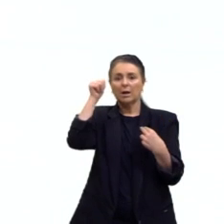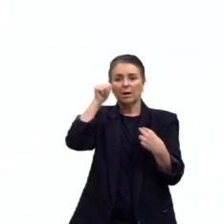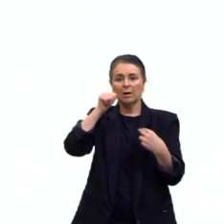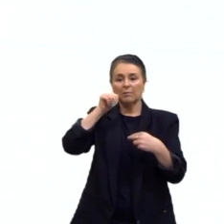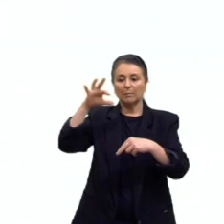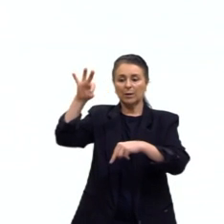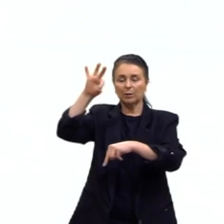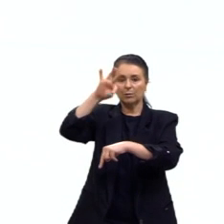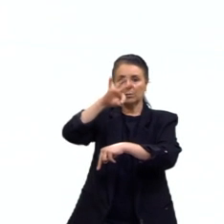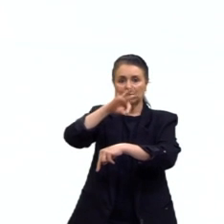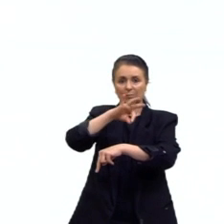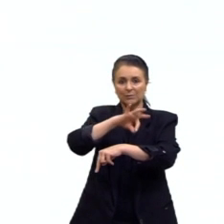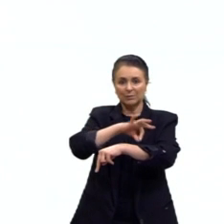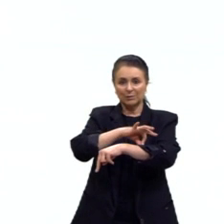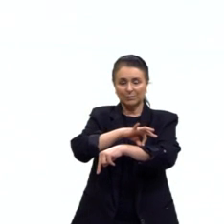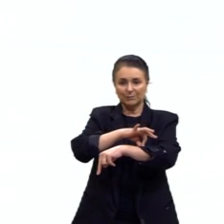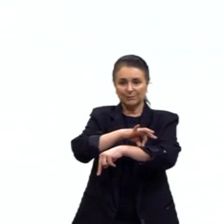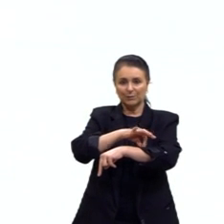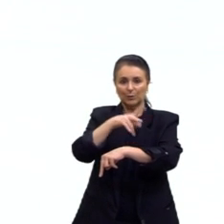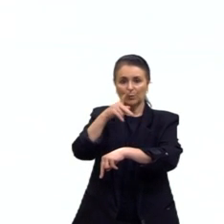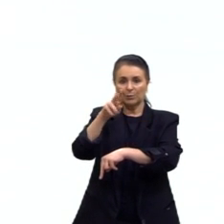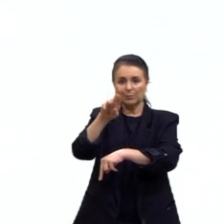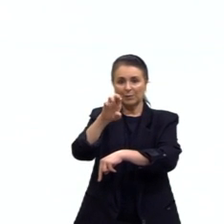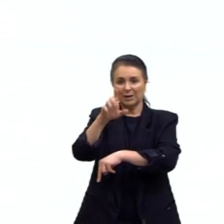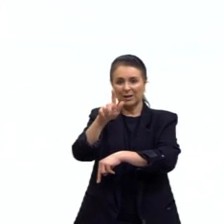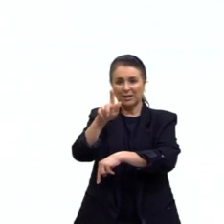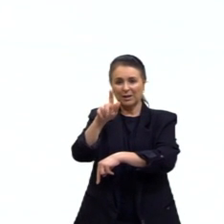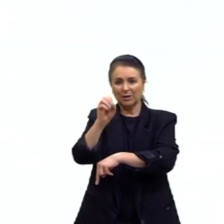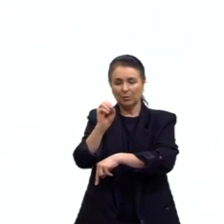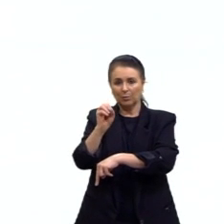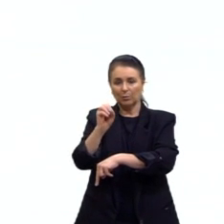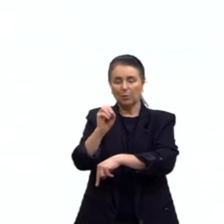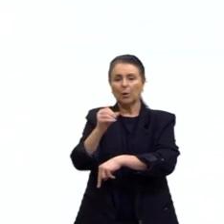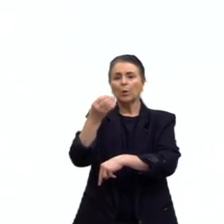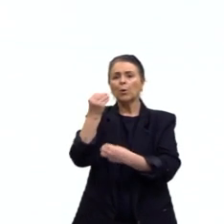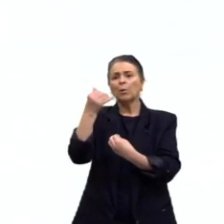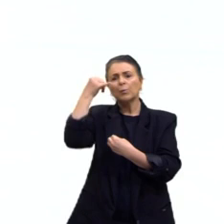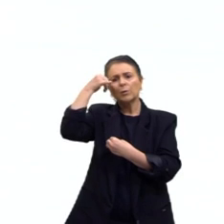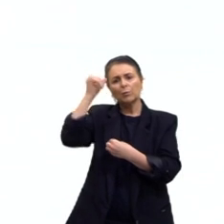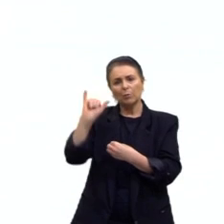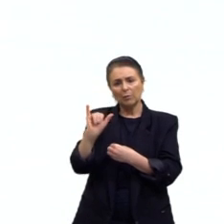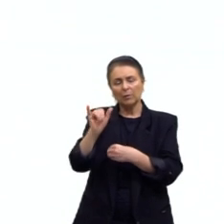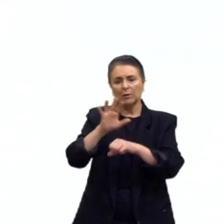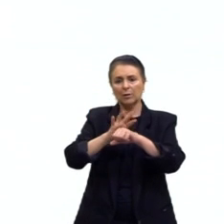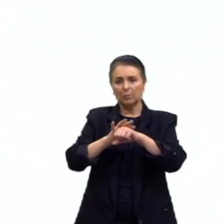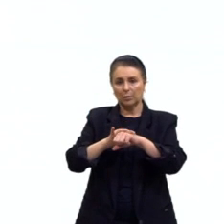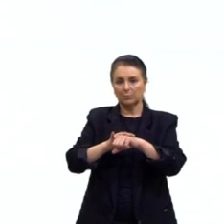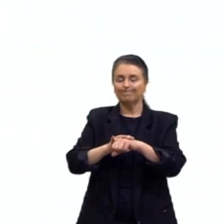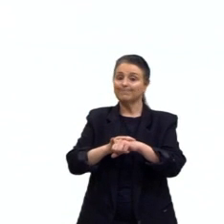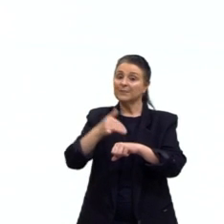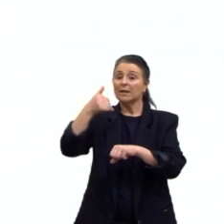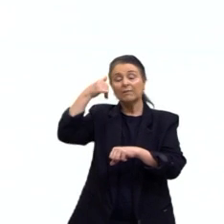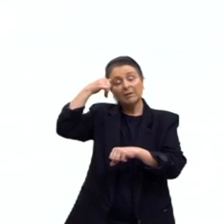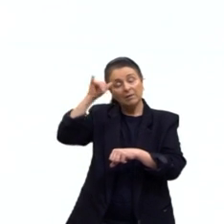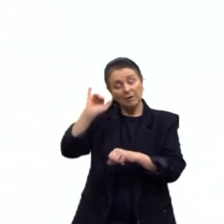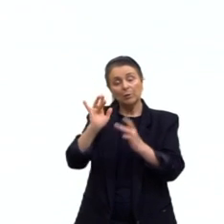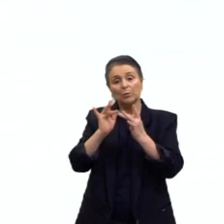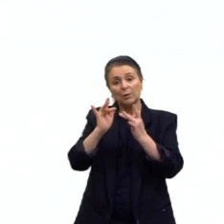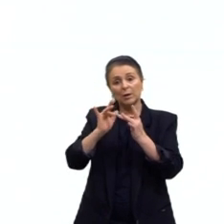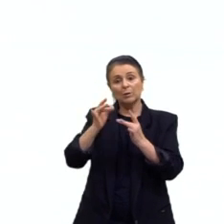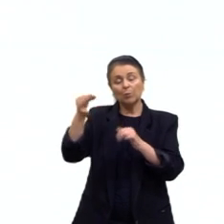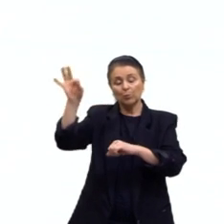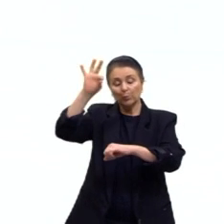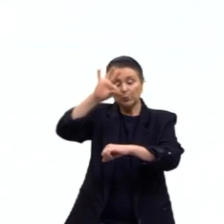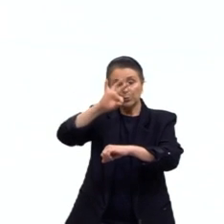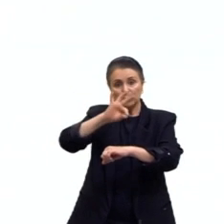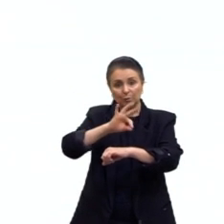Mais popularmente falando, o mosquito prego. E a profilaxia é o combate também ao mosquito. Tá, gente? Através, então,